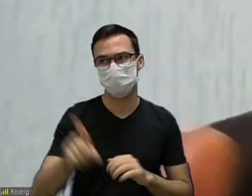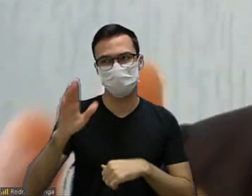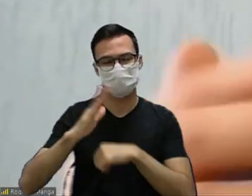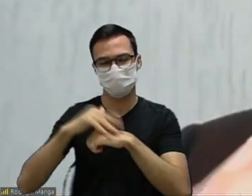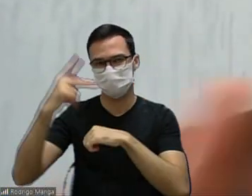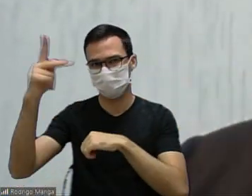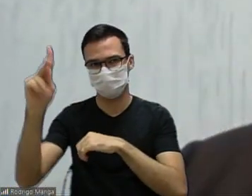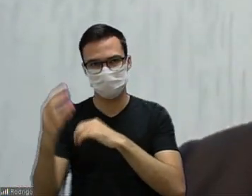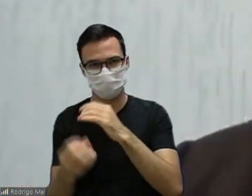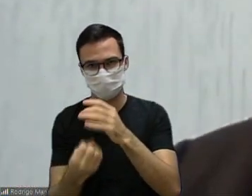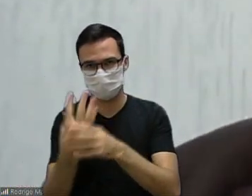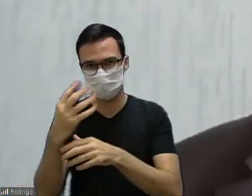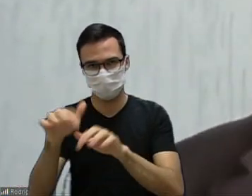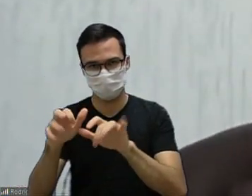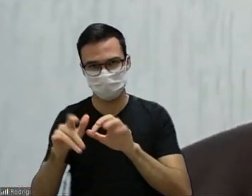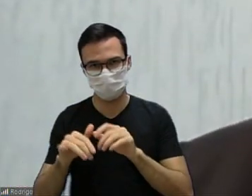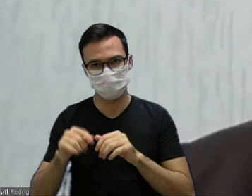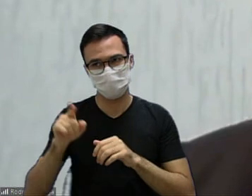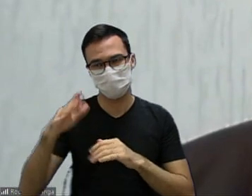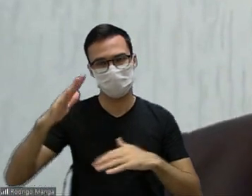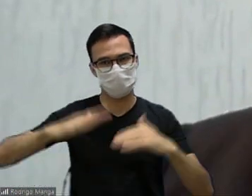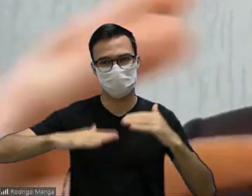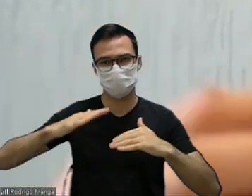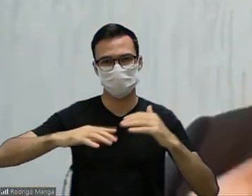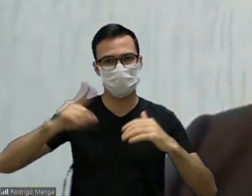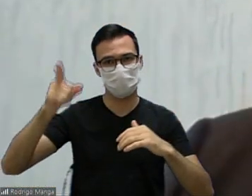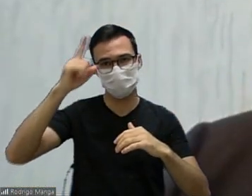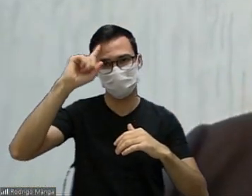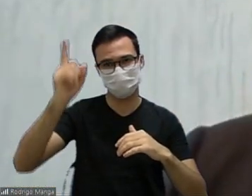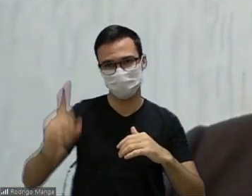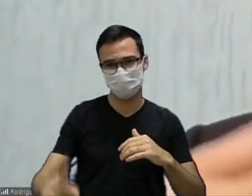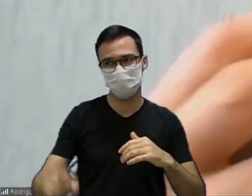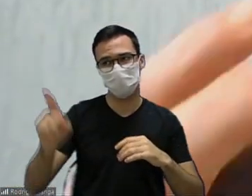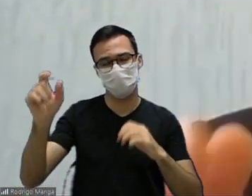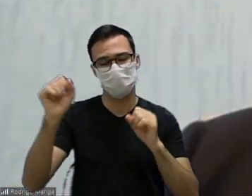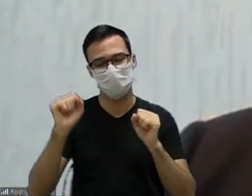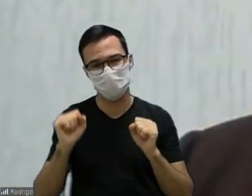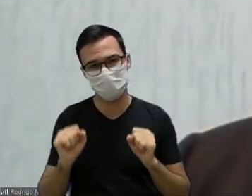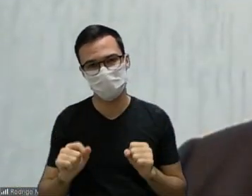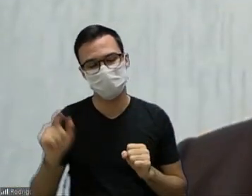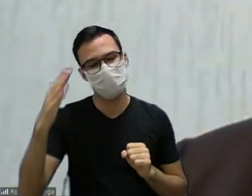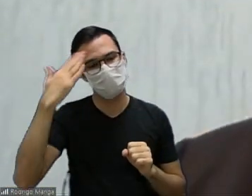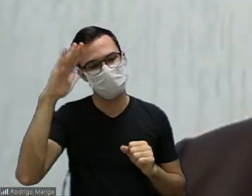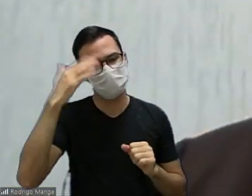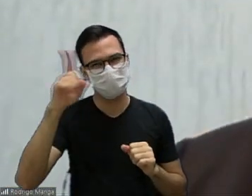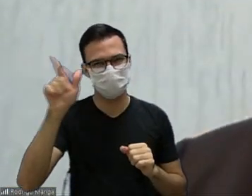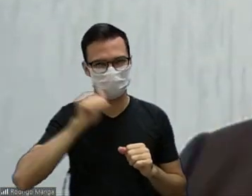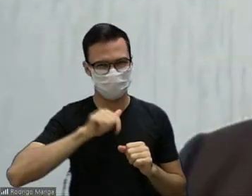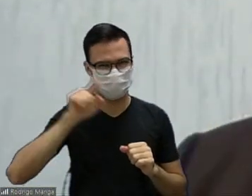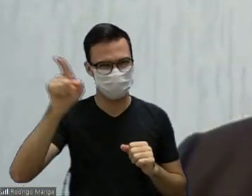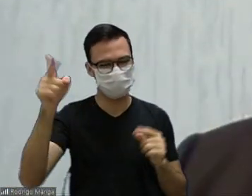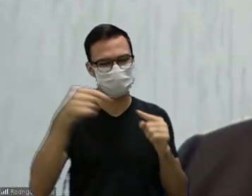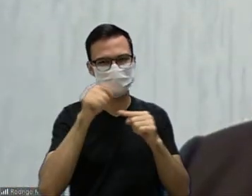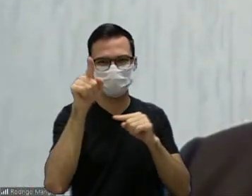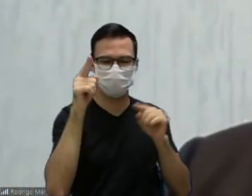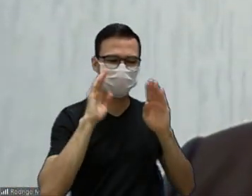talvez às vezes nem chega para a prefeita essas coisas de repente ela pode entender melhor ela sendo mulher eu sei que ela defende é causa da mulher também